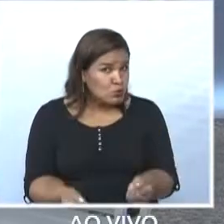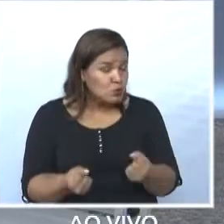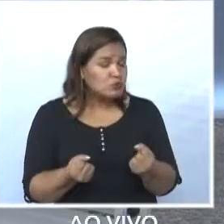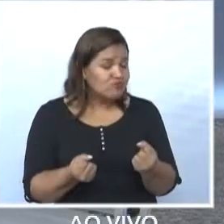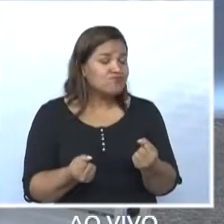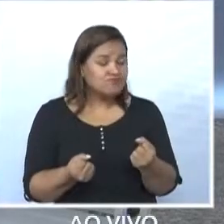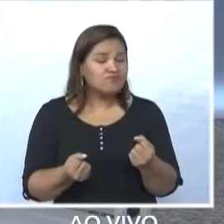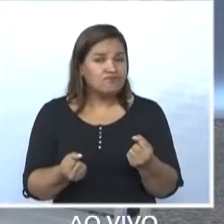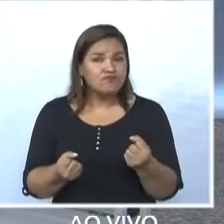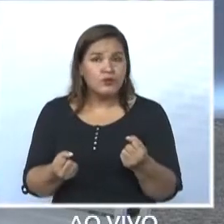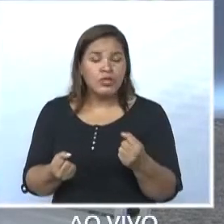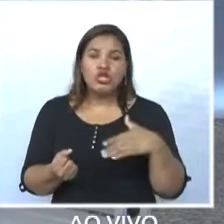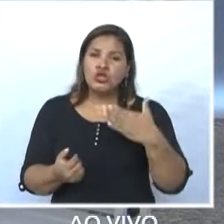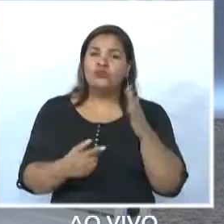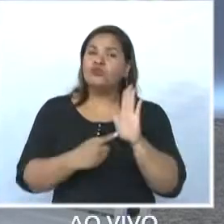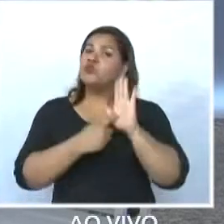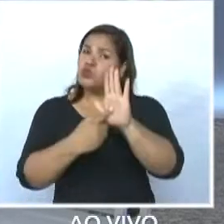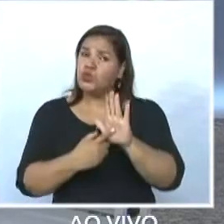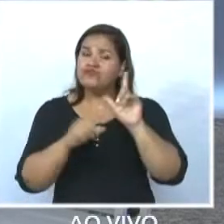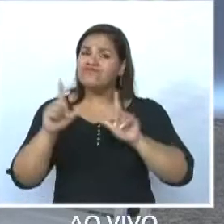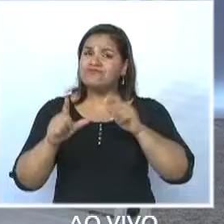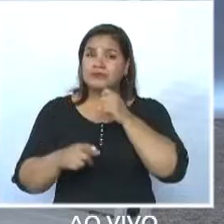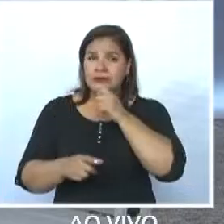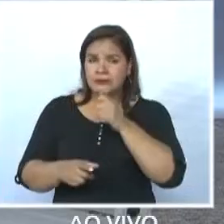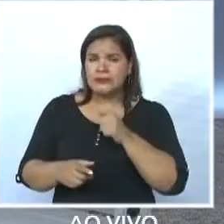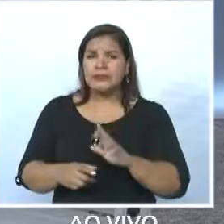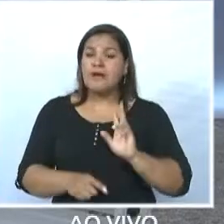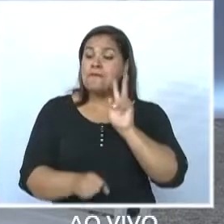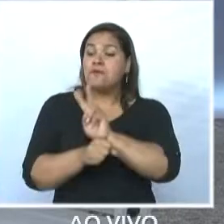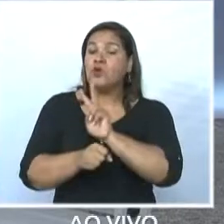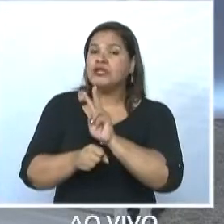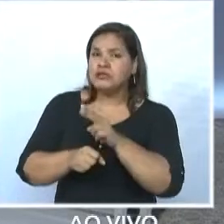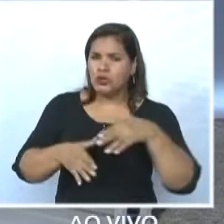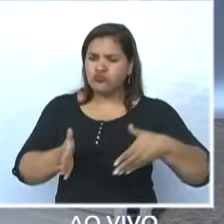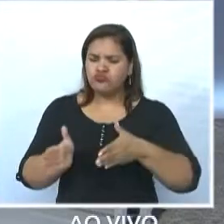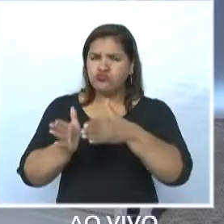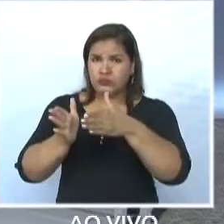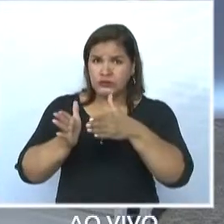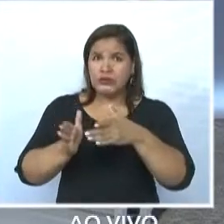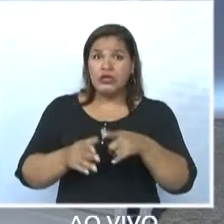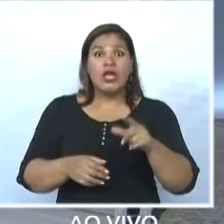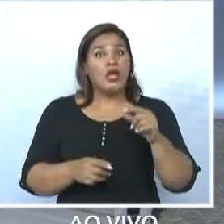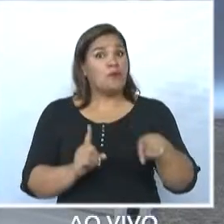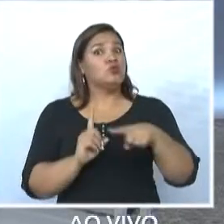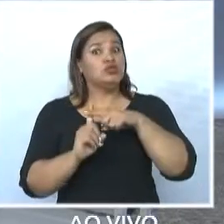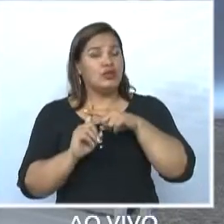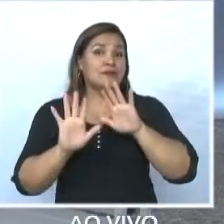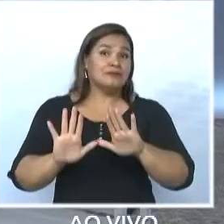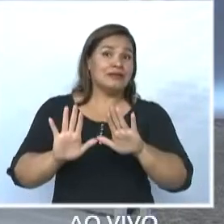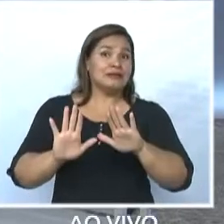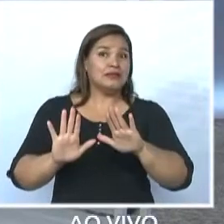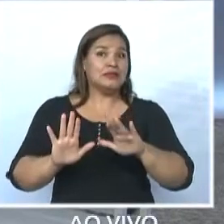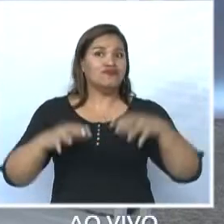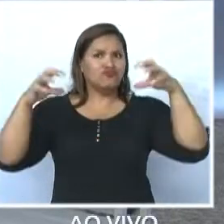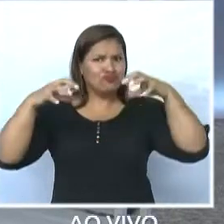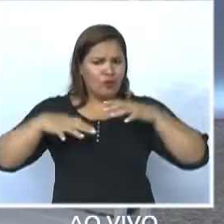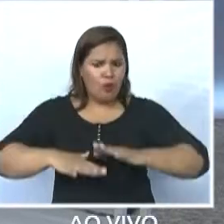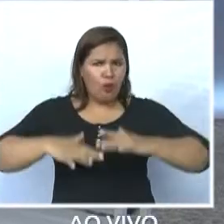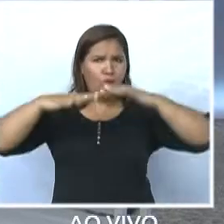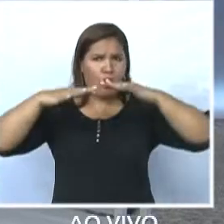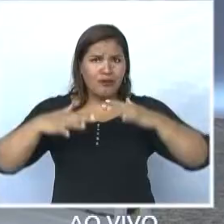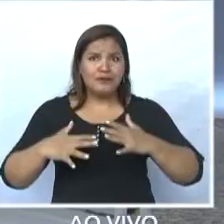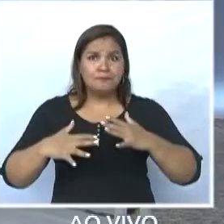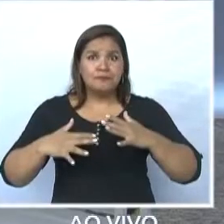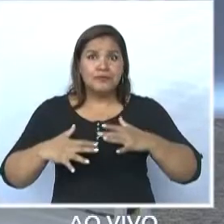trouxe no balanço, o candidato colocou as proteções nos córregos. Isso foi um ponto positivo. Porém, as enchentes continuam, as mortes diminuíram,